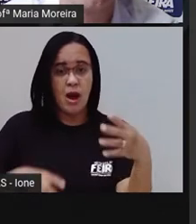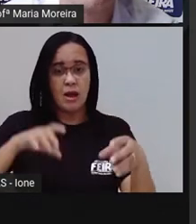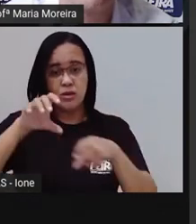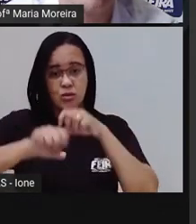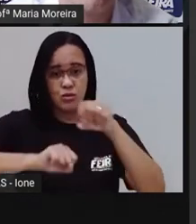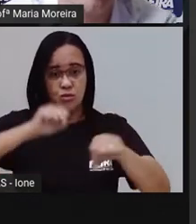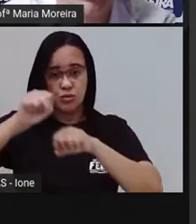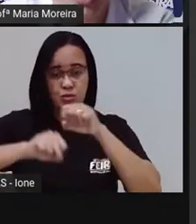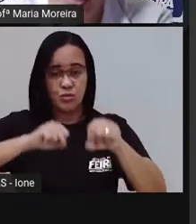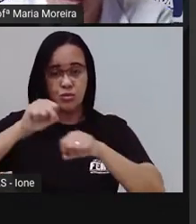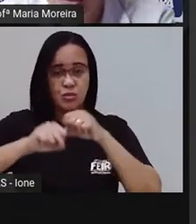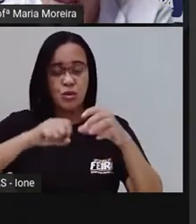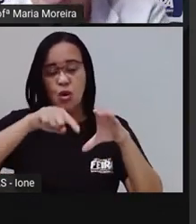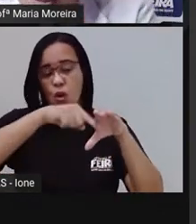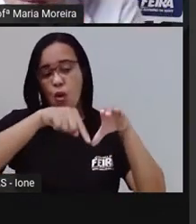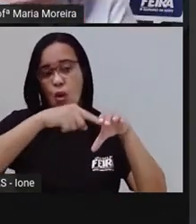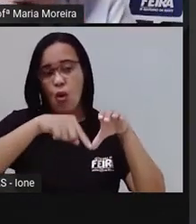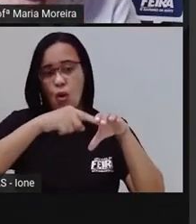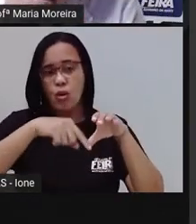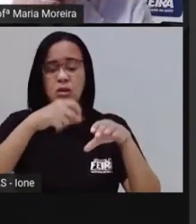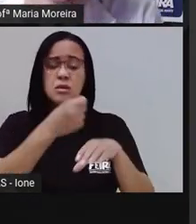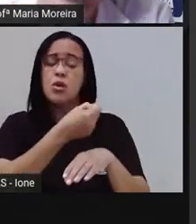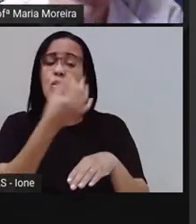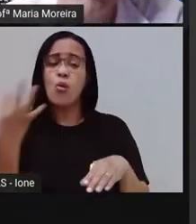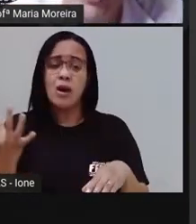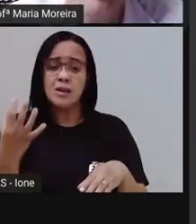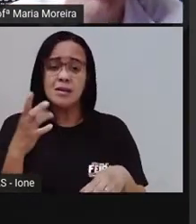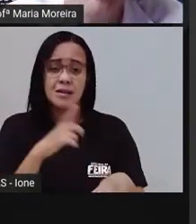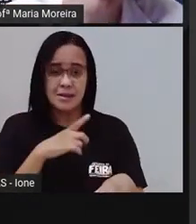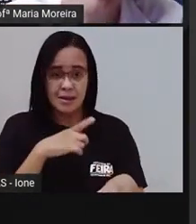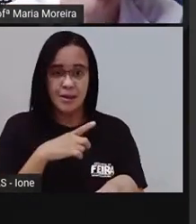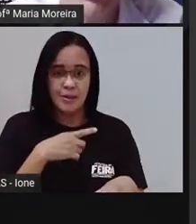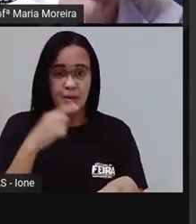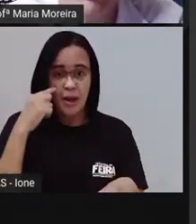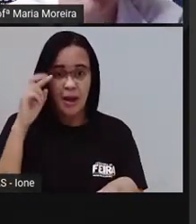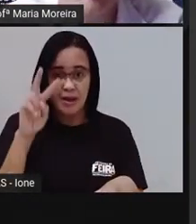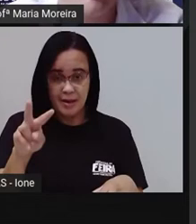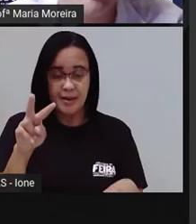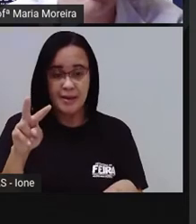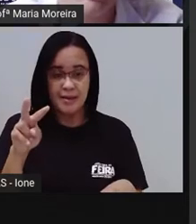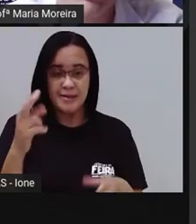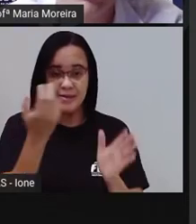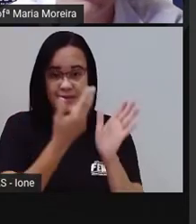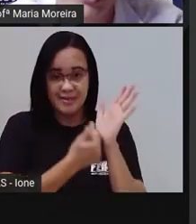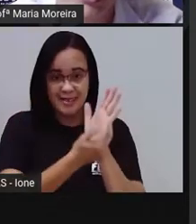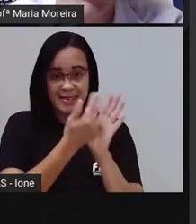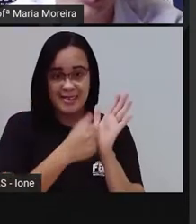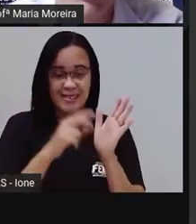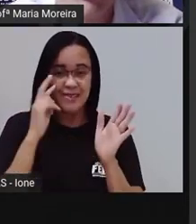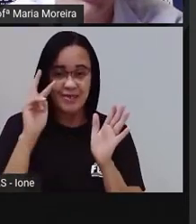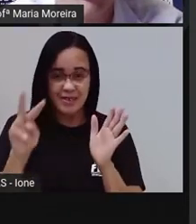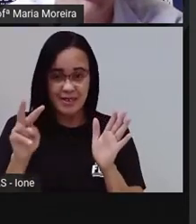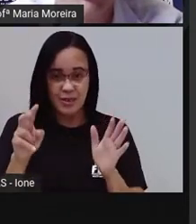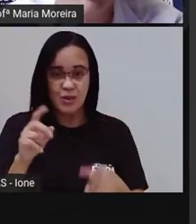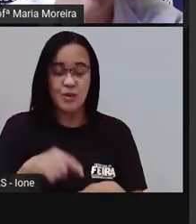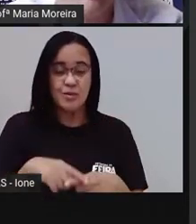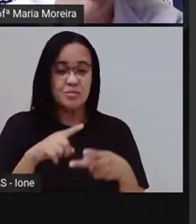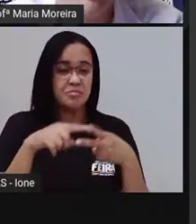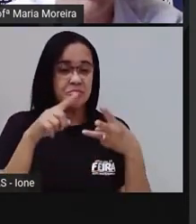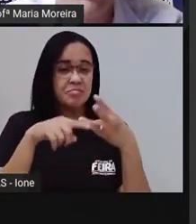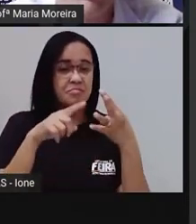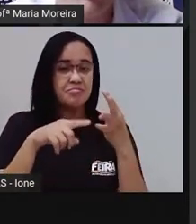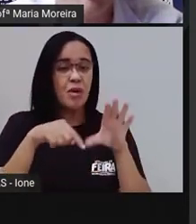São as informações que eu vou ter aqui agora. Bom, aqui embaixo a prova trouxe os dezinhos. Quantas rodinhas eu tenho em cada um desses? Olha só.